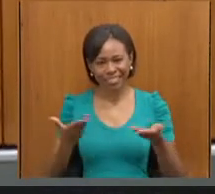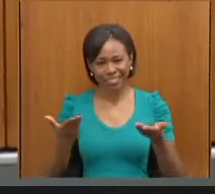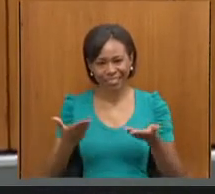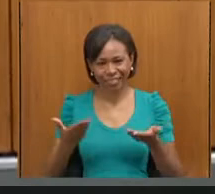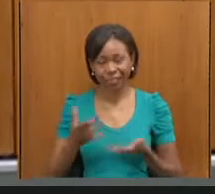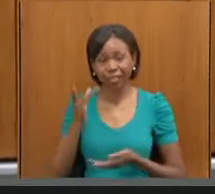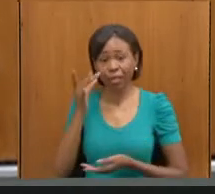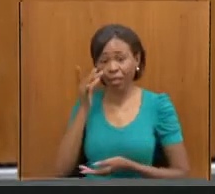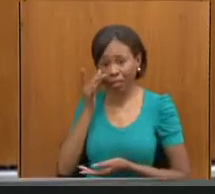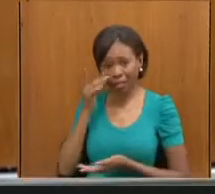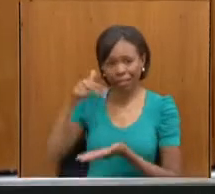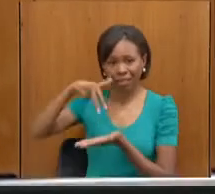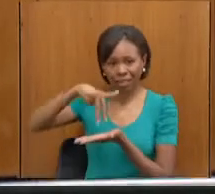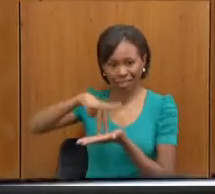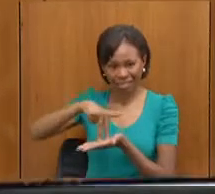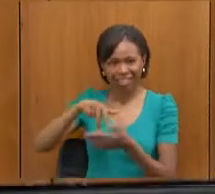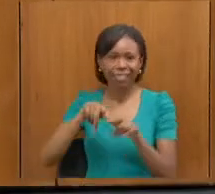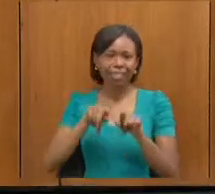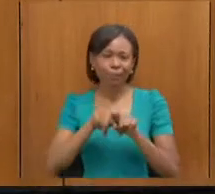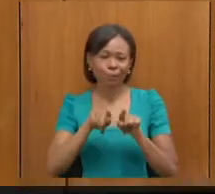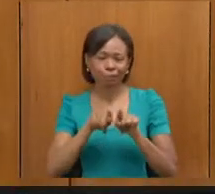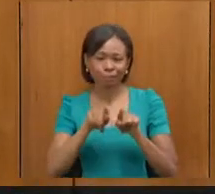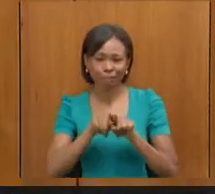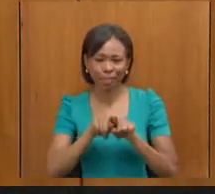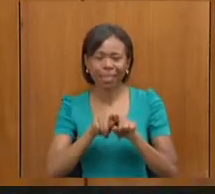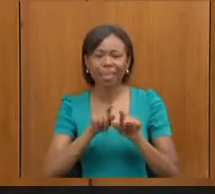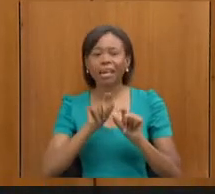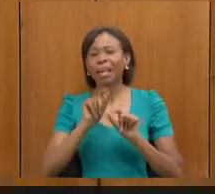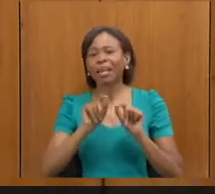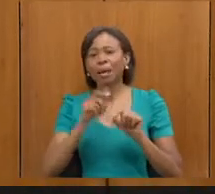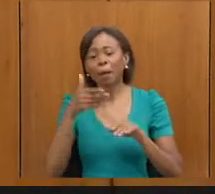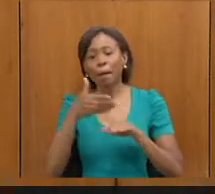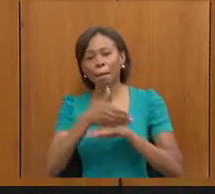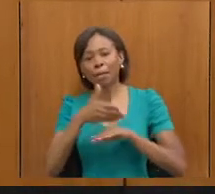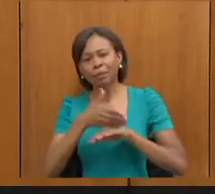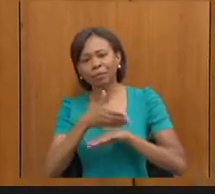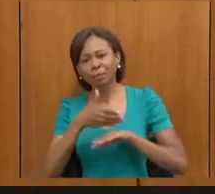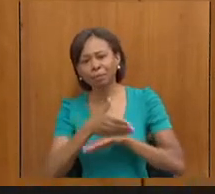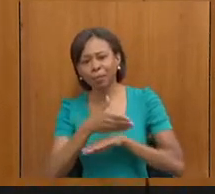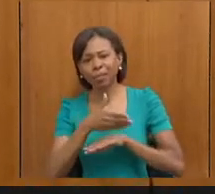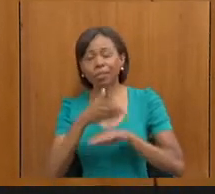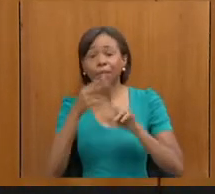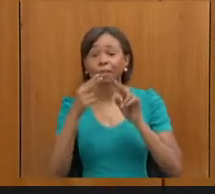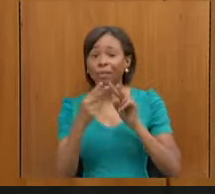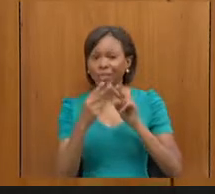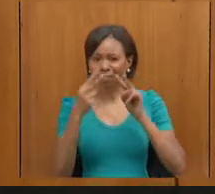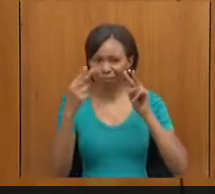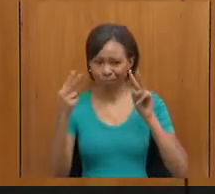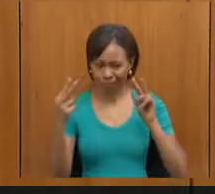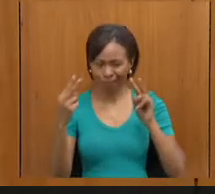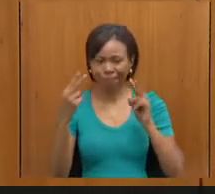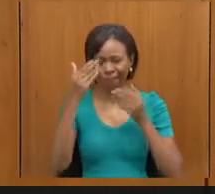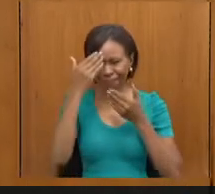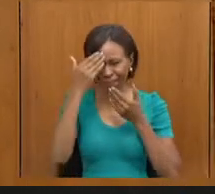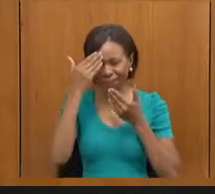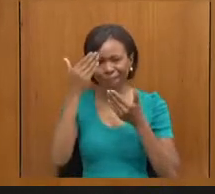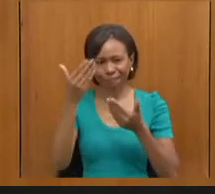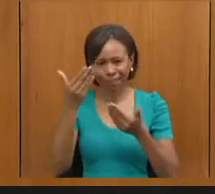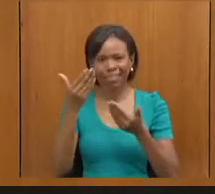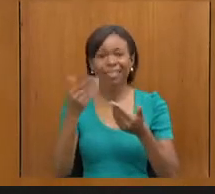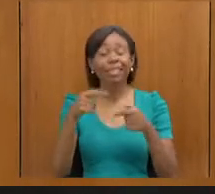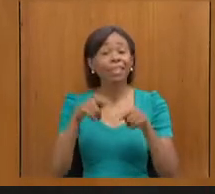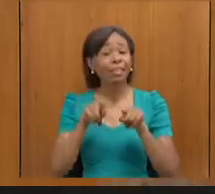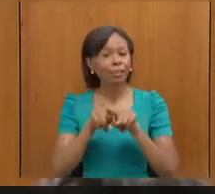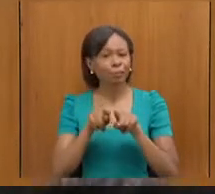presencialmente, quanto aqueles que estão participando conosco de forma virtual. Agradecer também